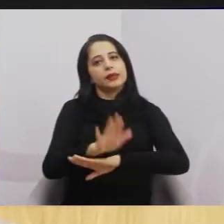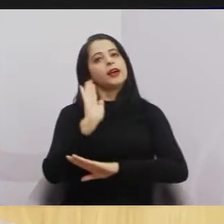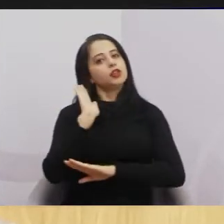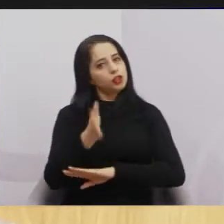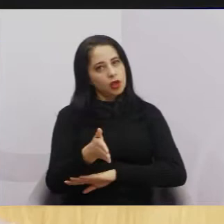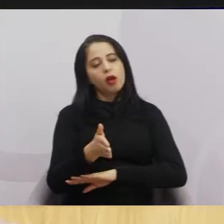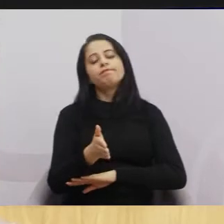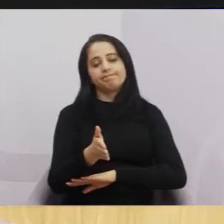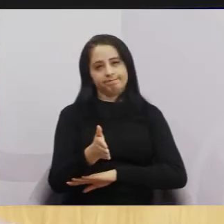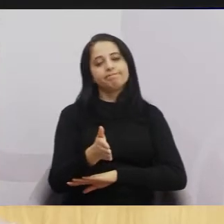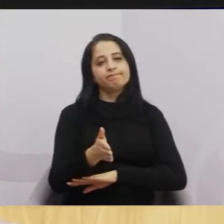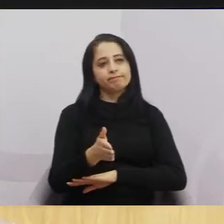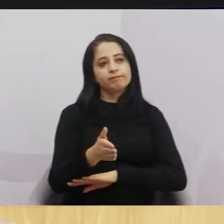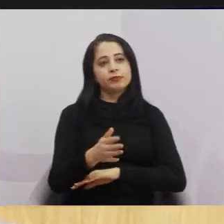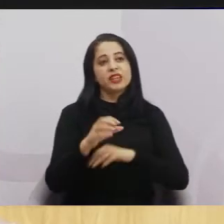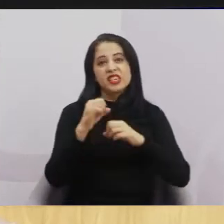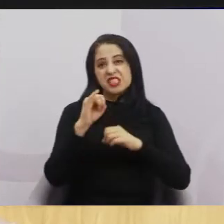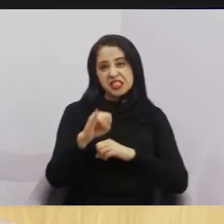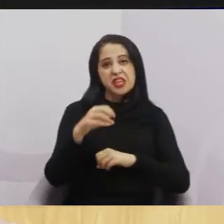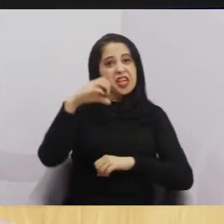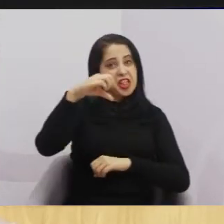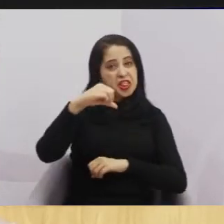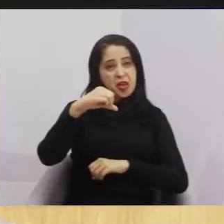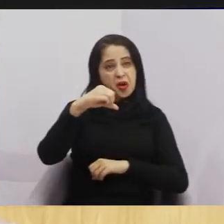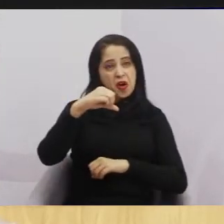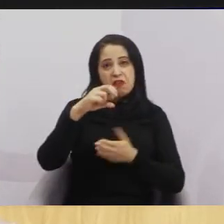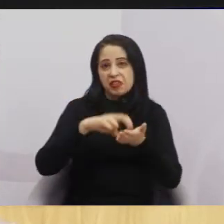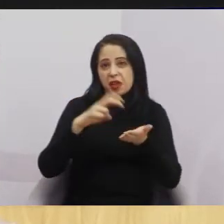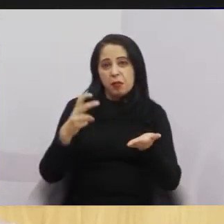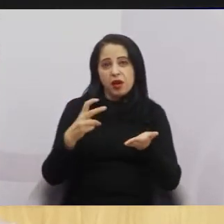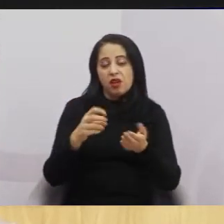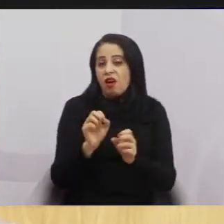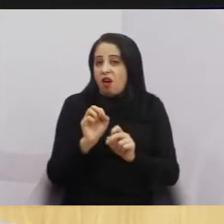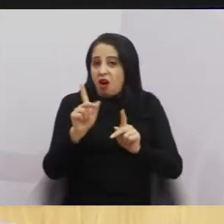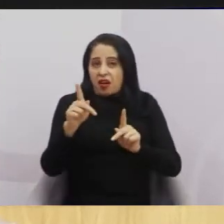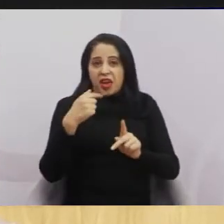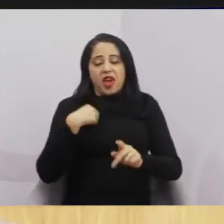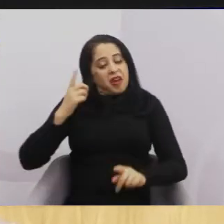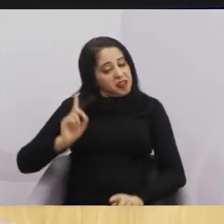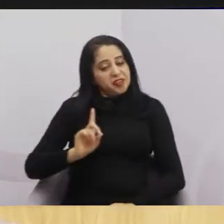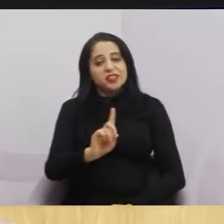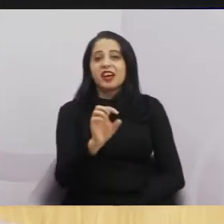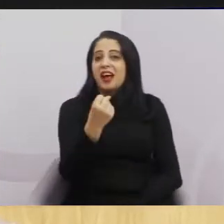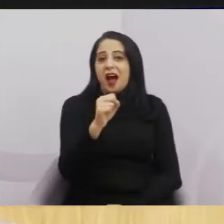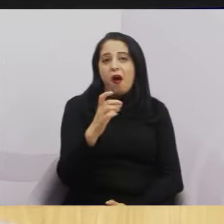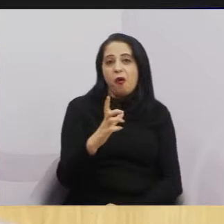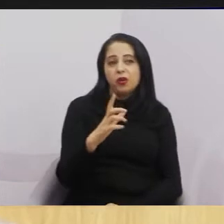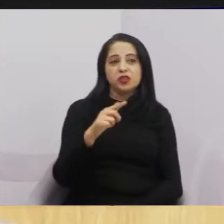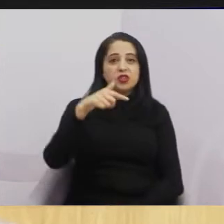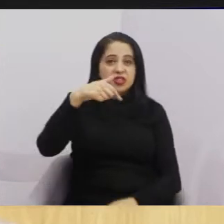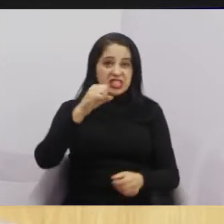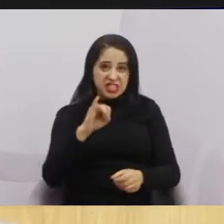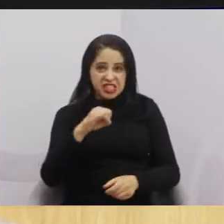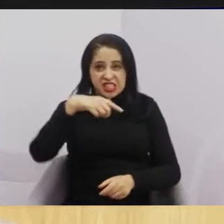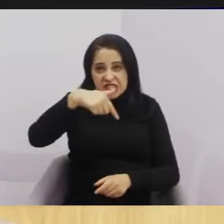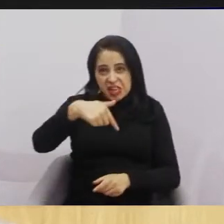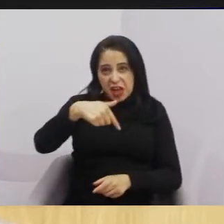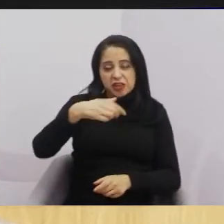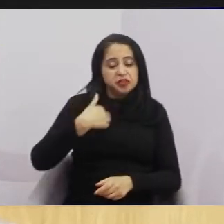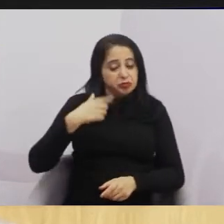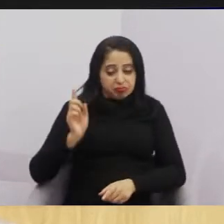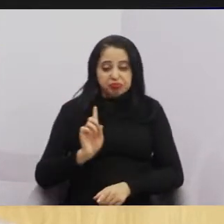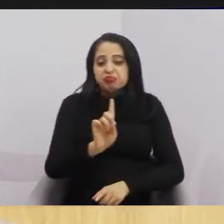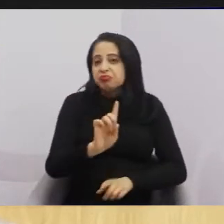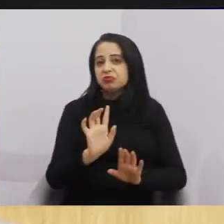três horas. Se for nove da manhã, eu vou estar aqui oito horas da manhã ou sete da manhã eu estarei aqui. Se